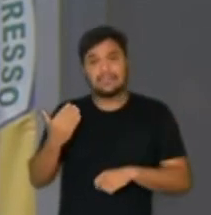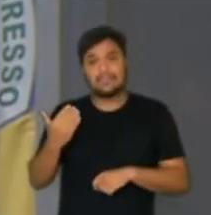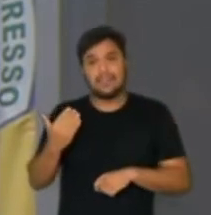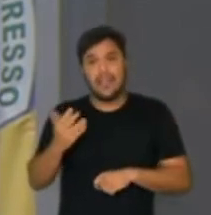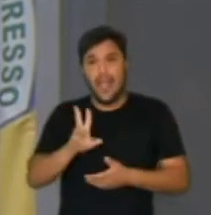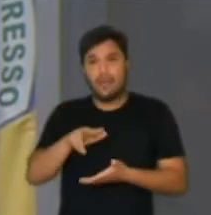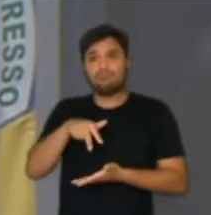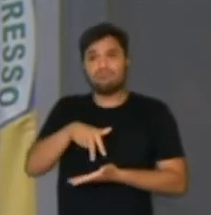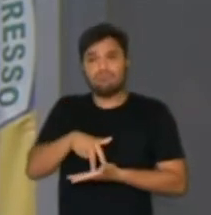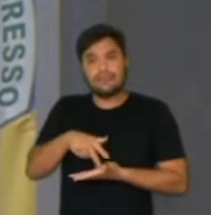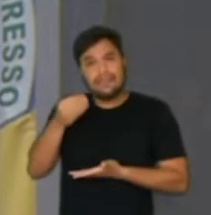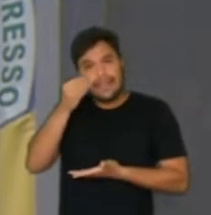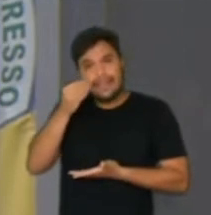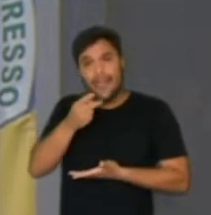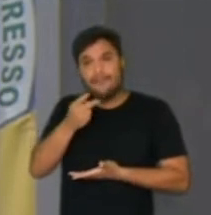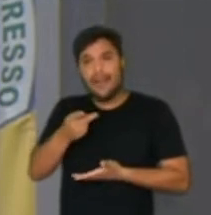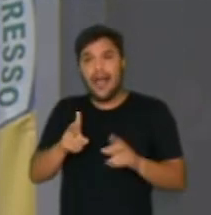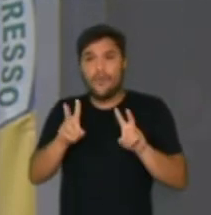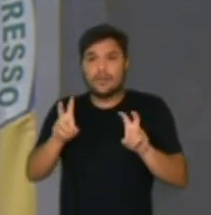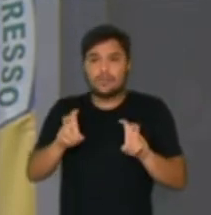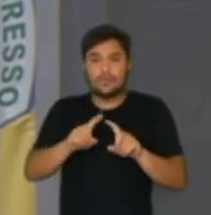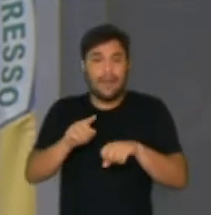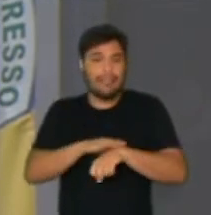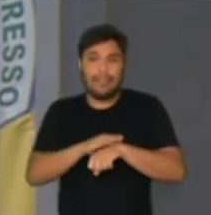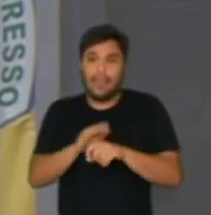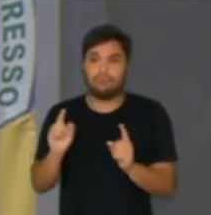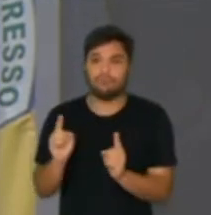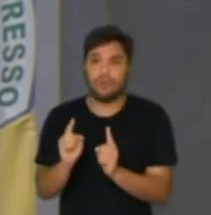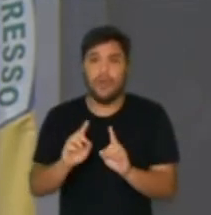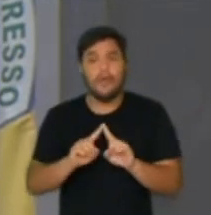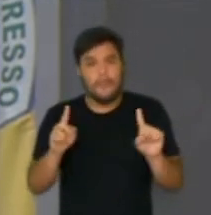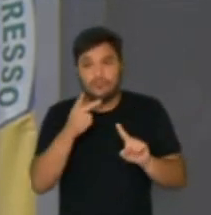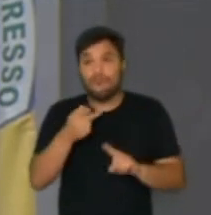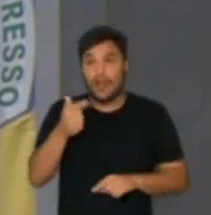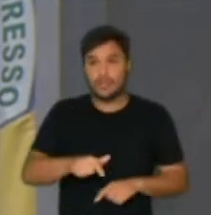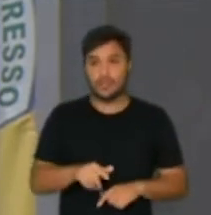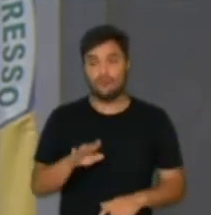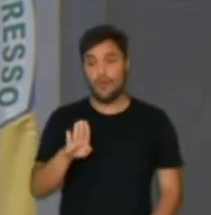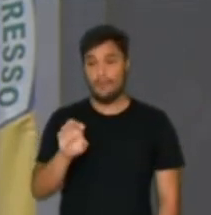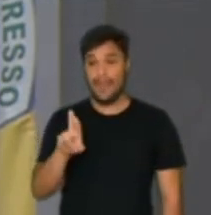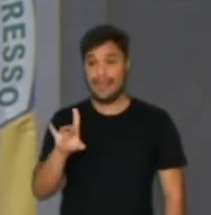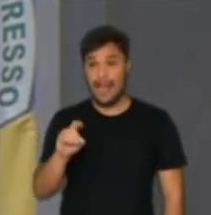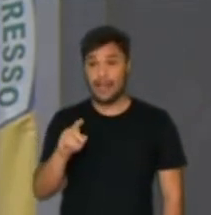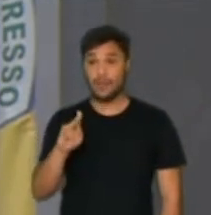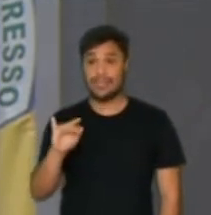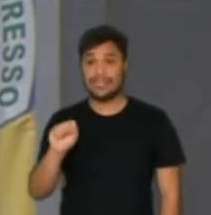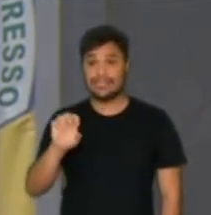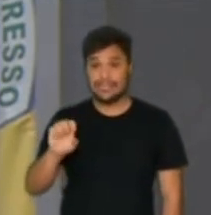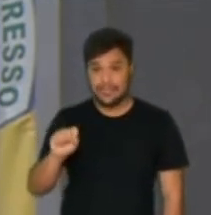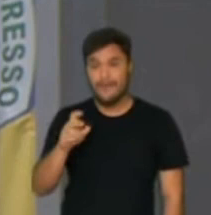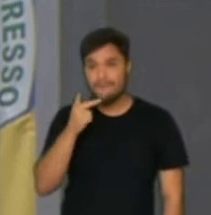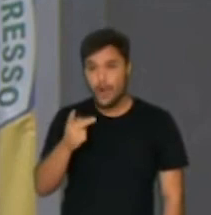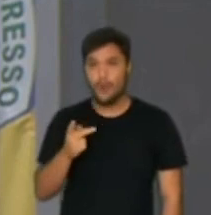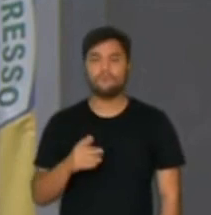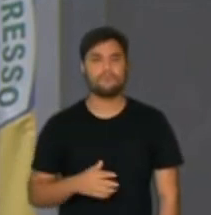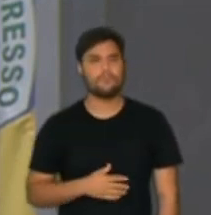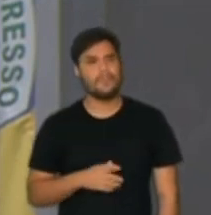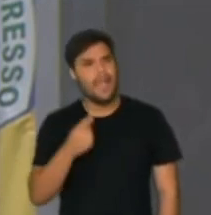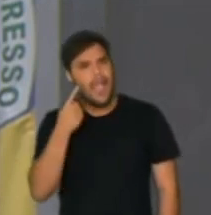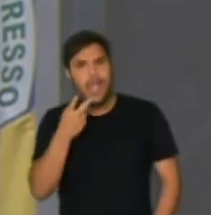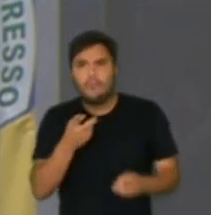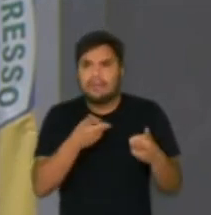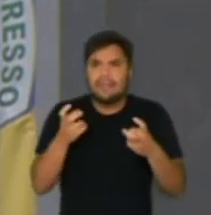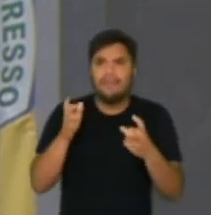eu subi na tribuna e tentei falar um assunto, mas não tive tempo suficiente. Vou repetir aqui o Bernardo Kicis escreveu no seu Twitter. Eu já vi esse clima de